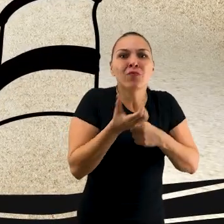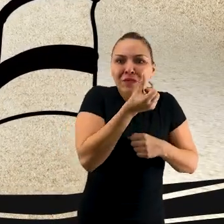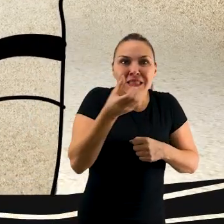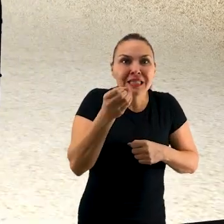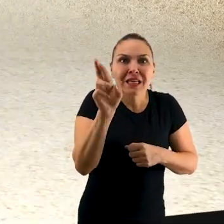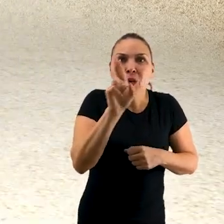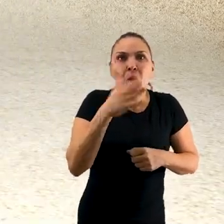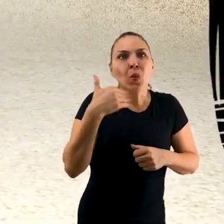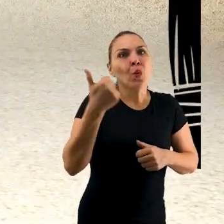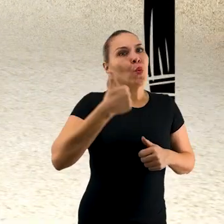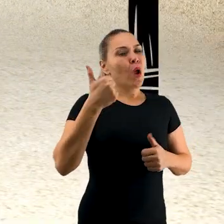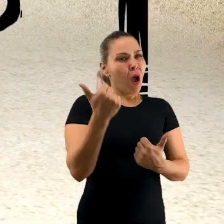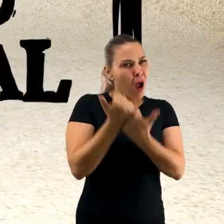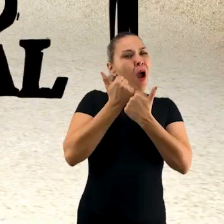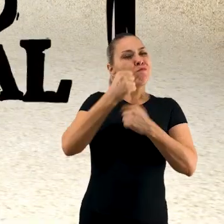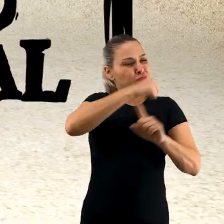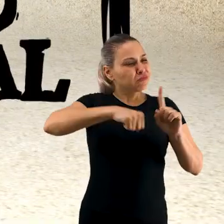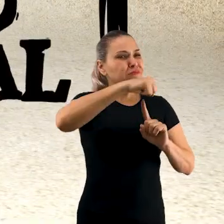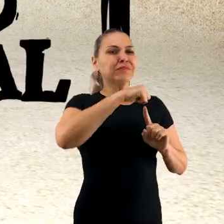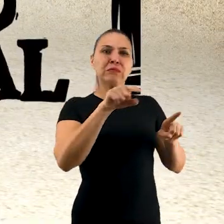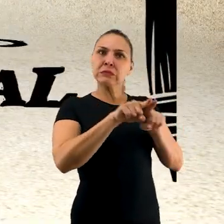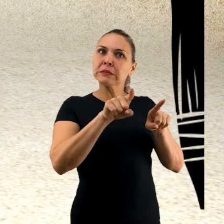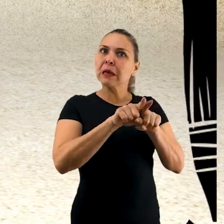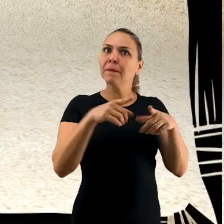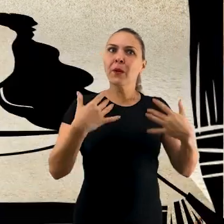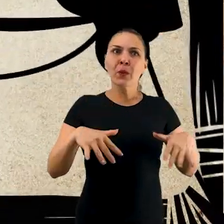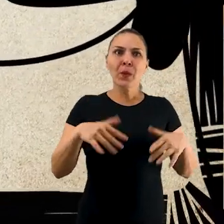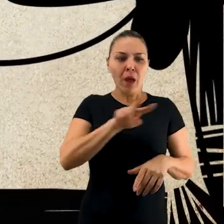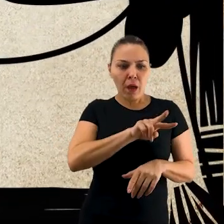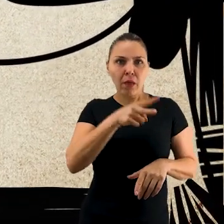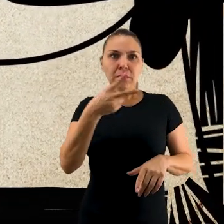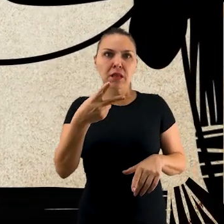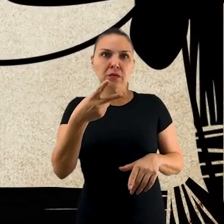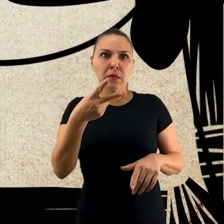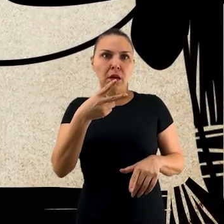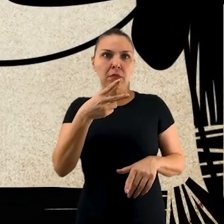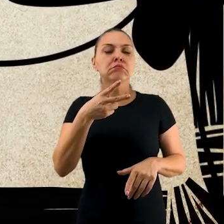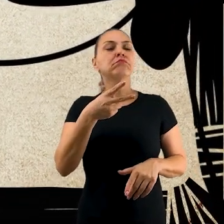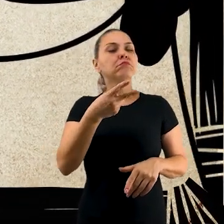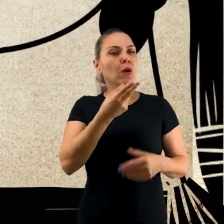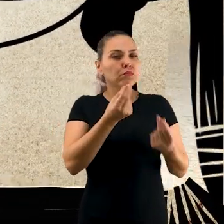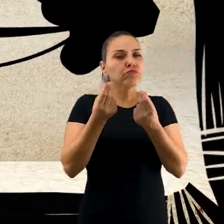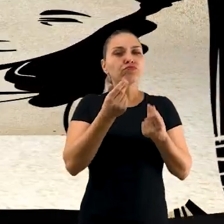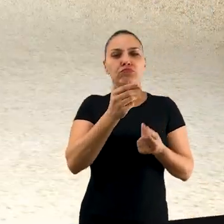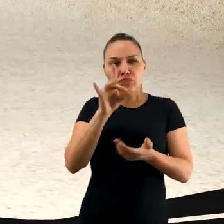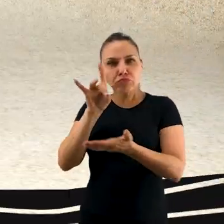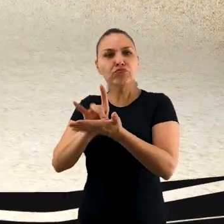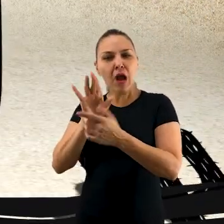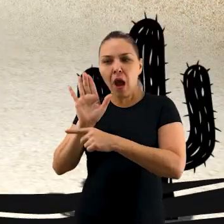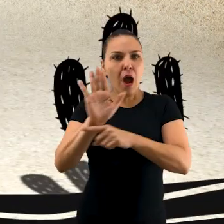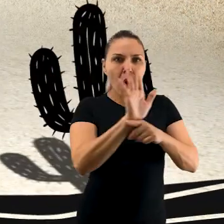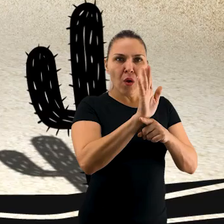reais, tem assistência e apoio social, transferência de renda oficial, pra